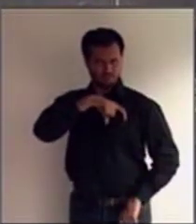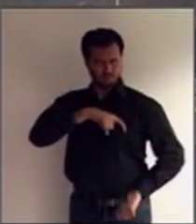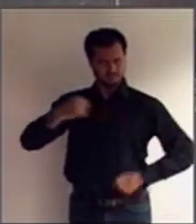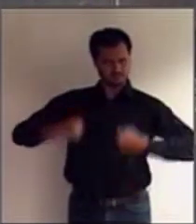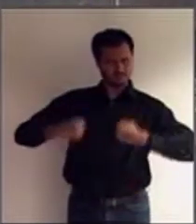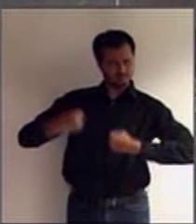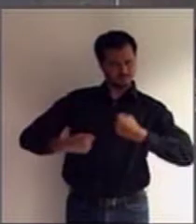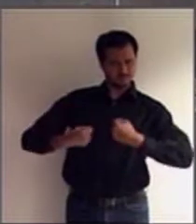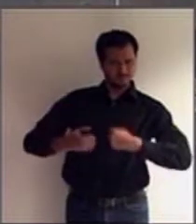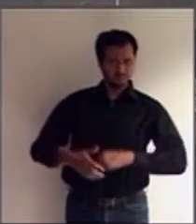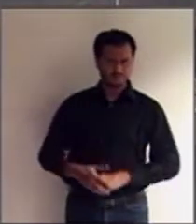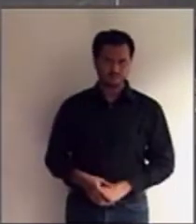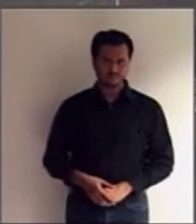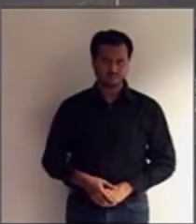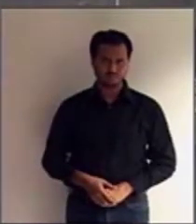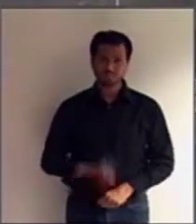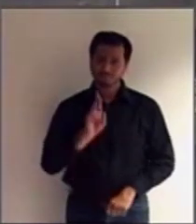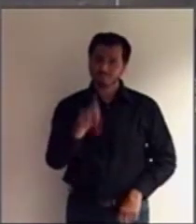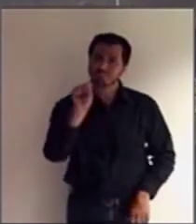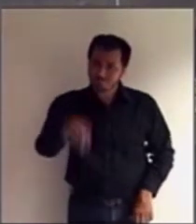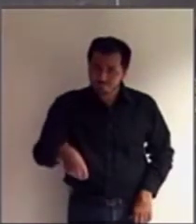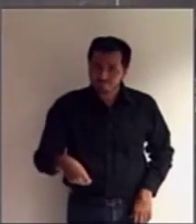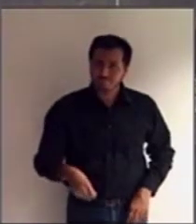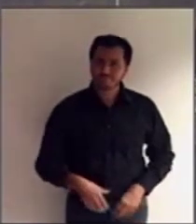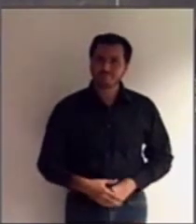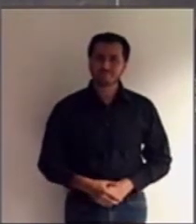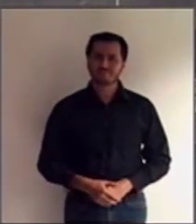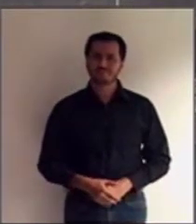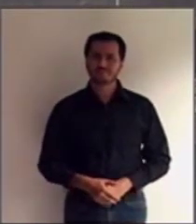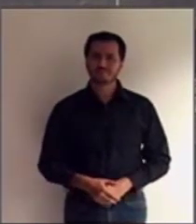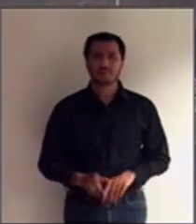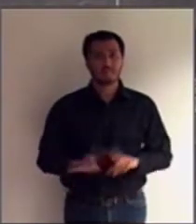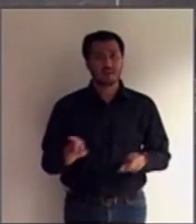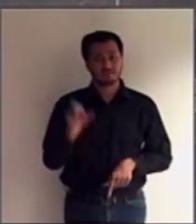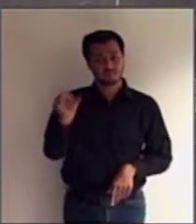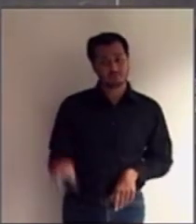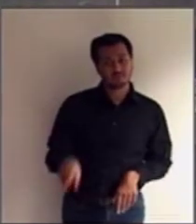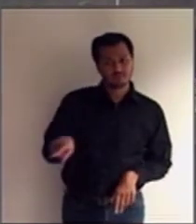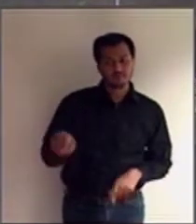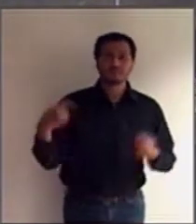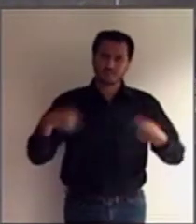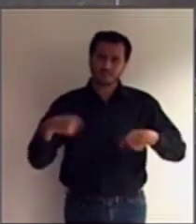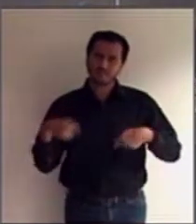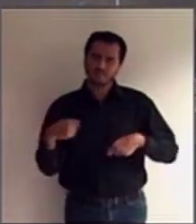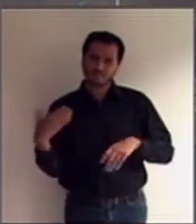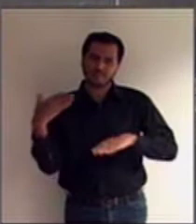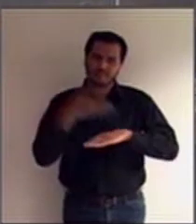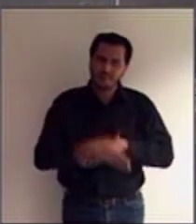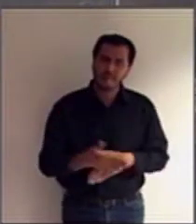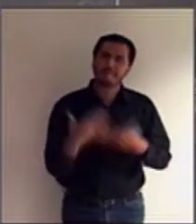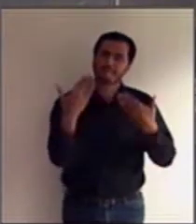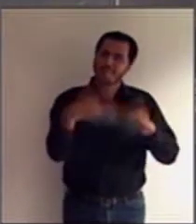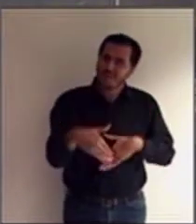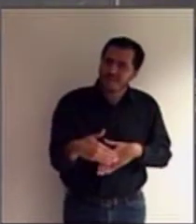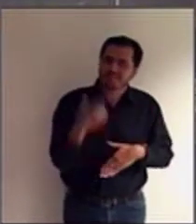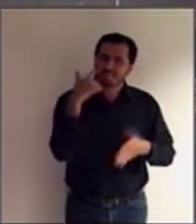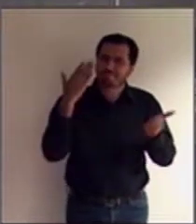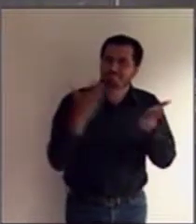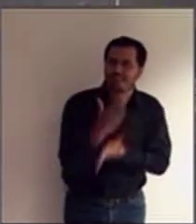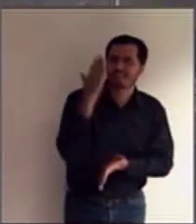automotor? Sim. Desde que a pessoa se submeta e seja aprovada nos exames específicos de habilitação